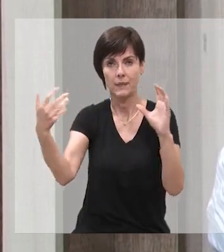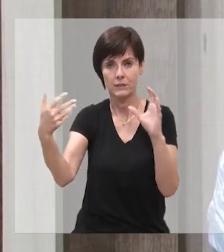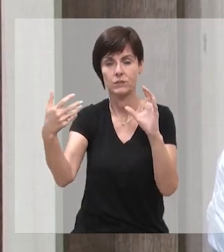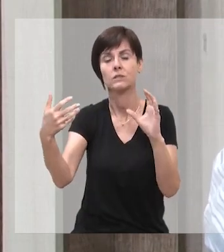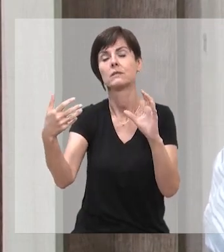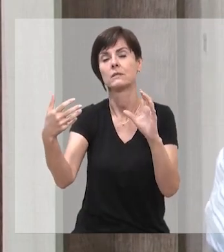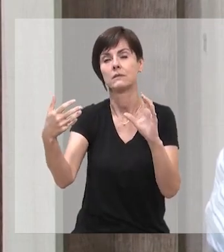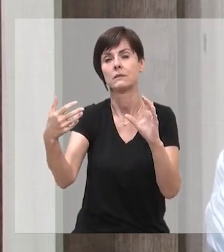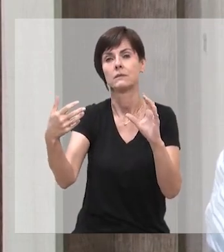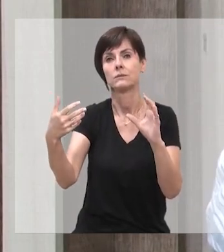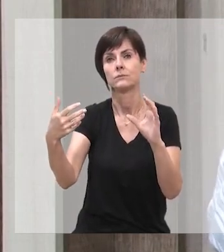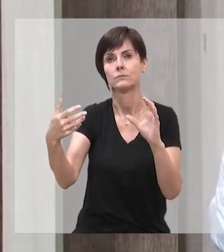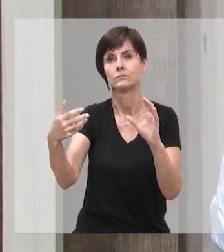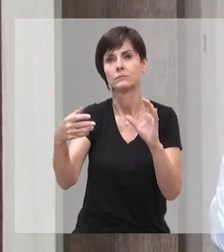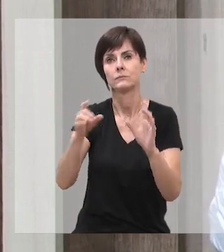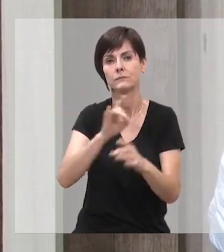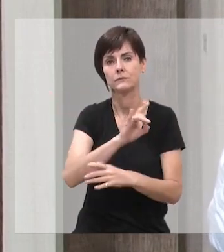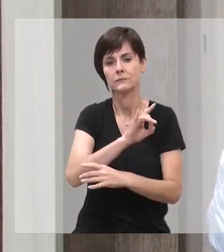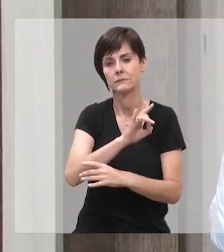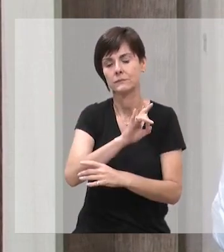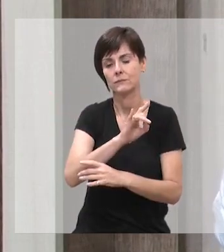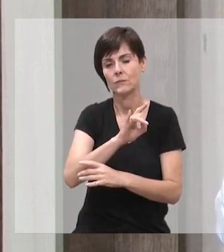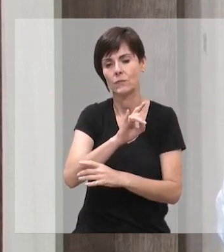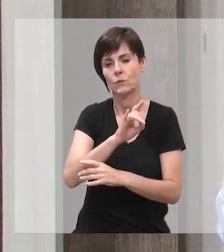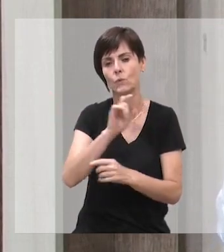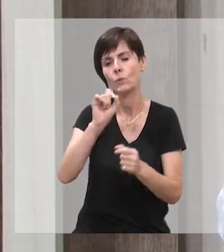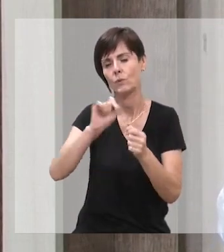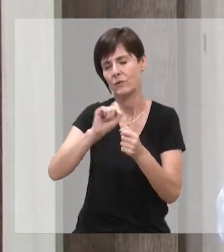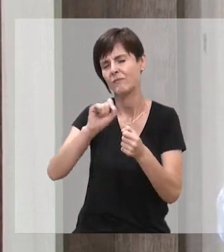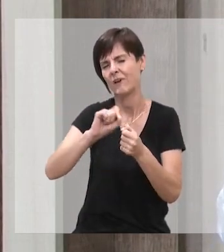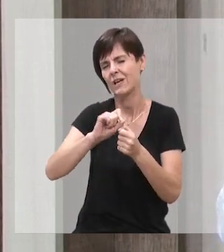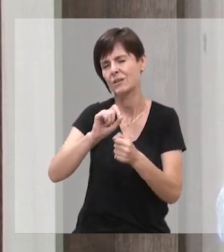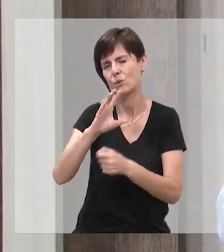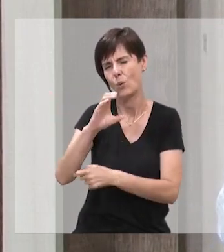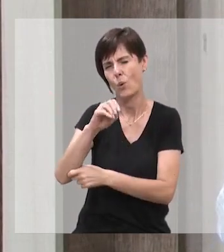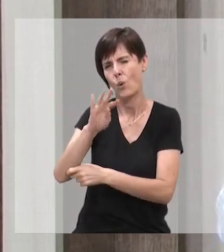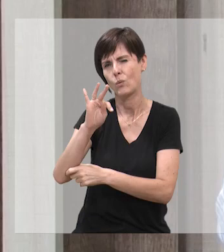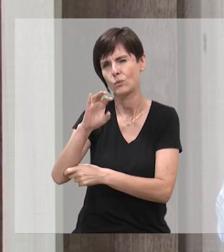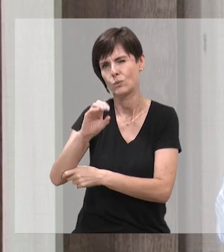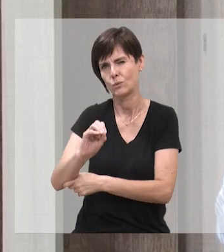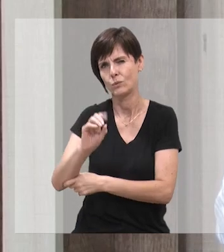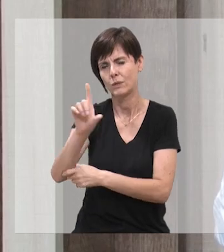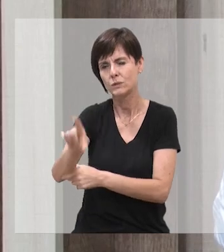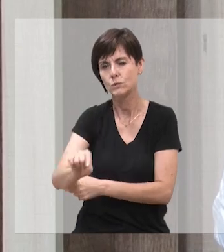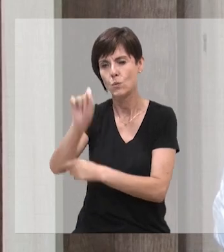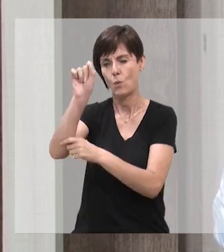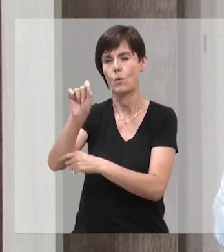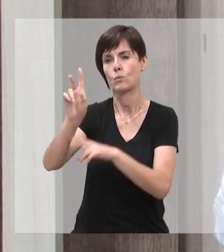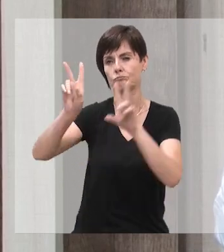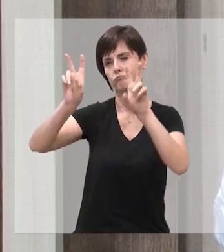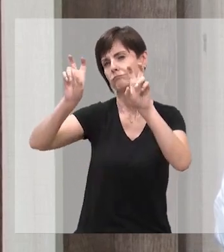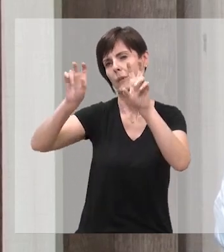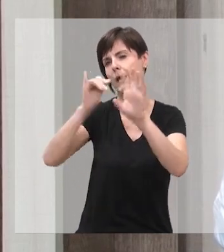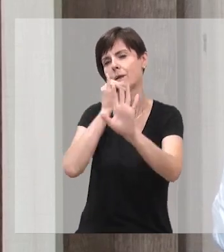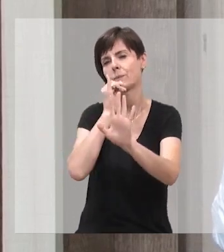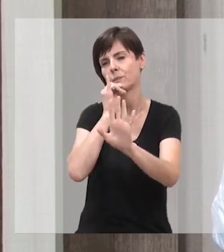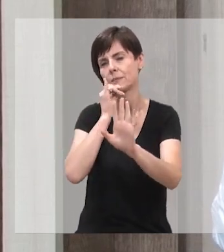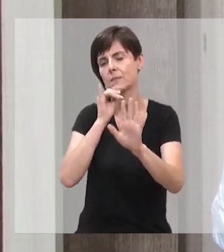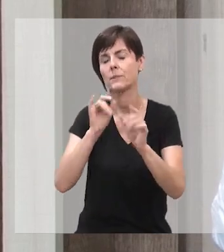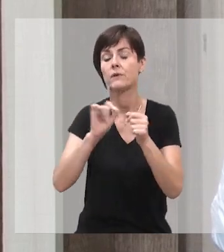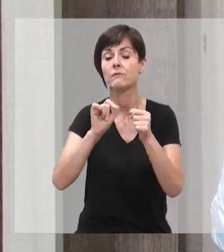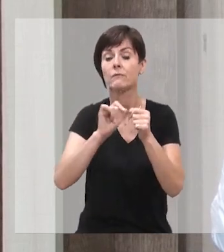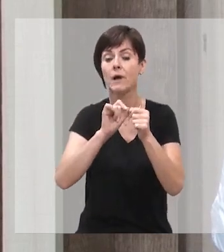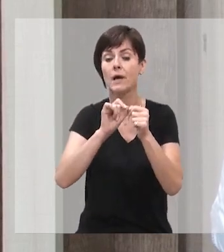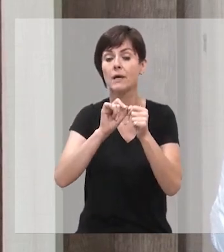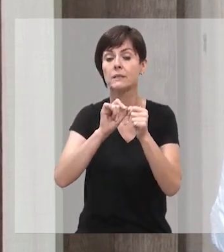e é uma característica dos contos, eles pegam um ponto, digamos assim, e